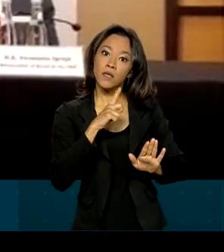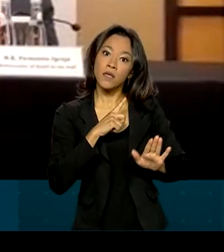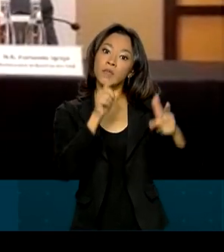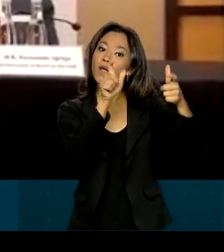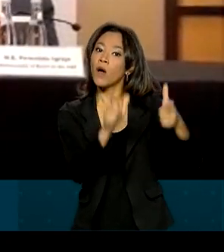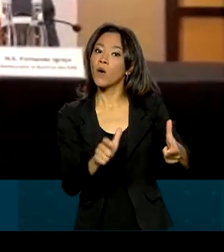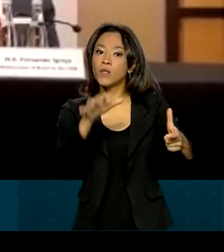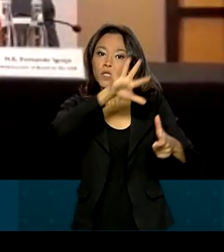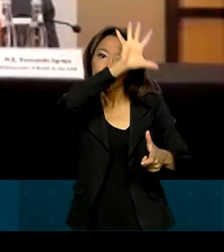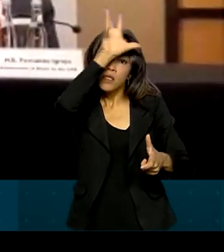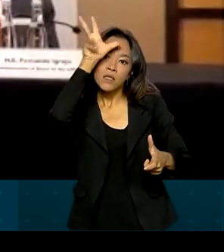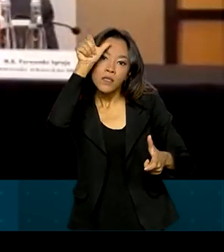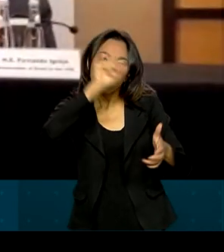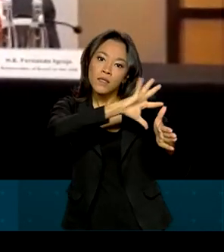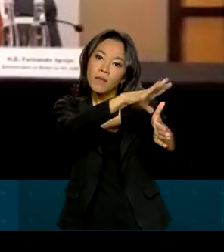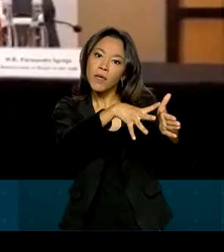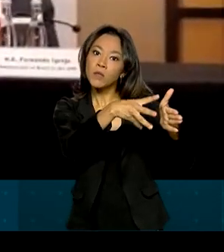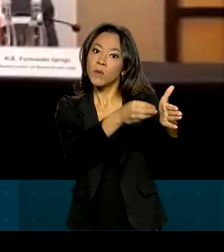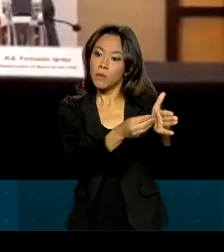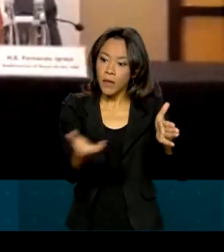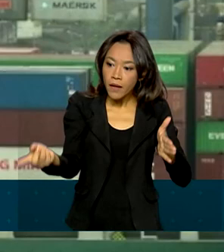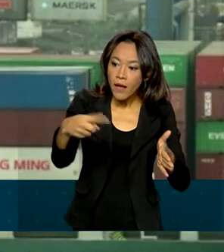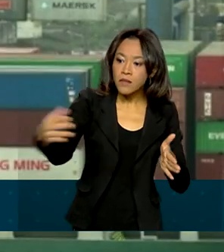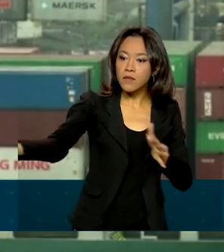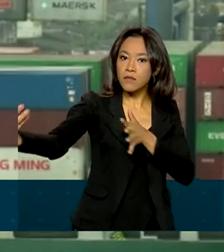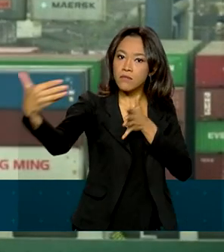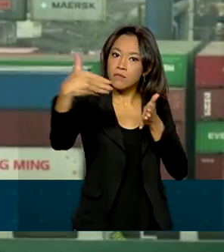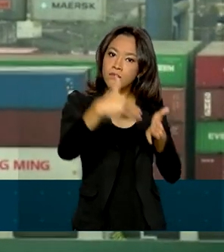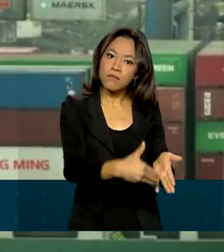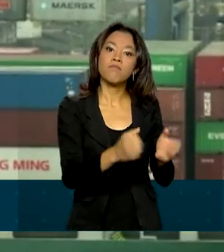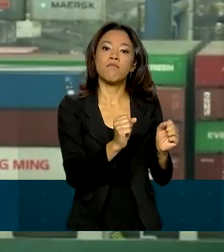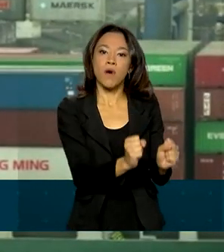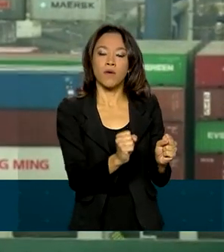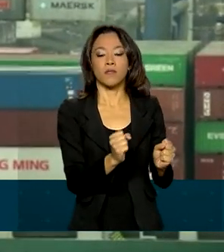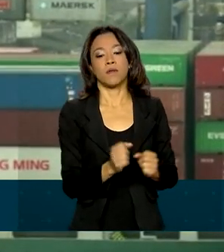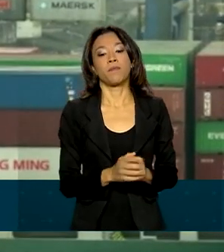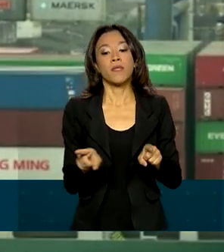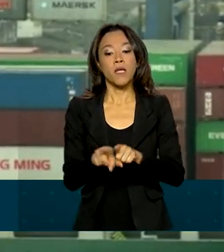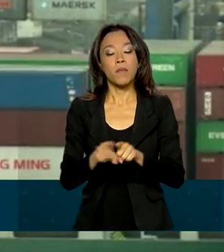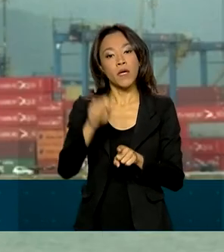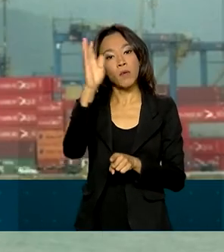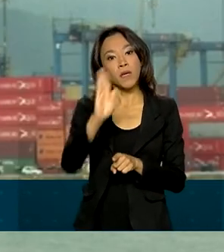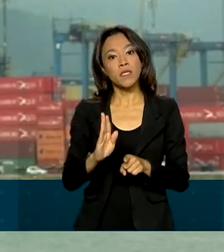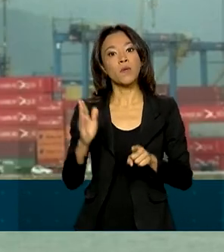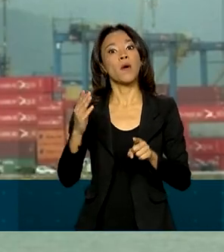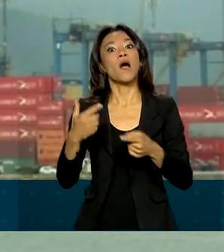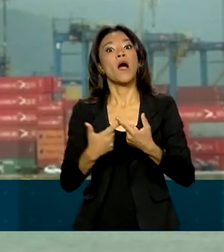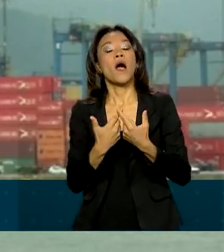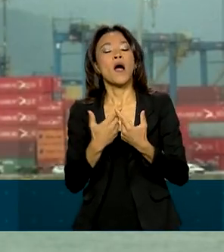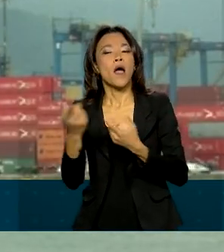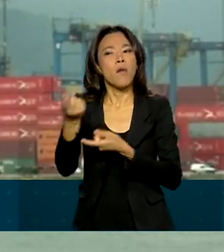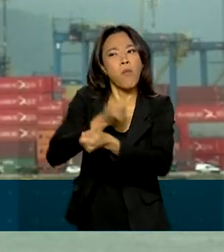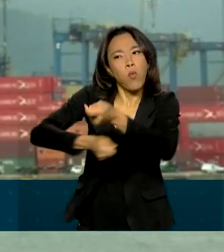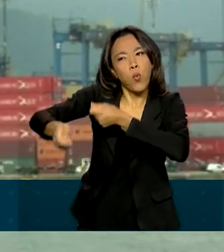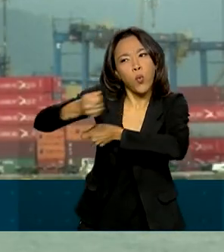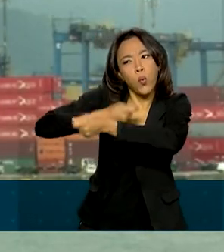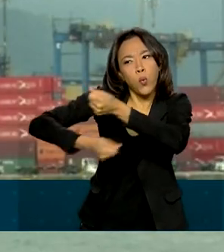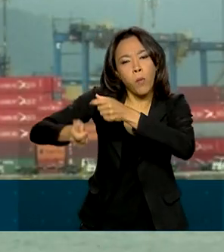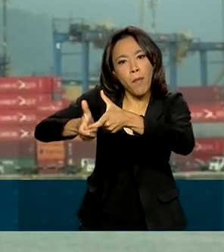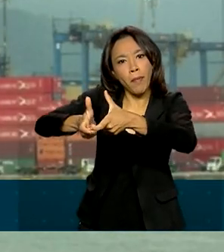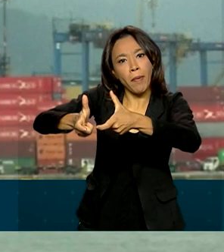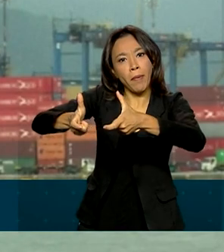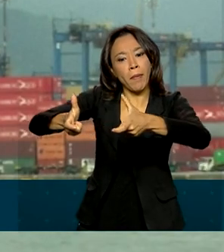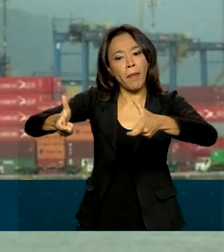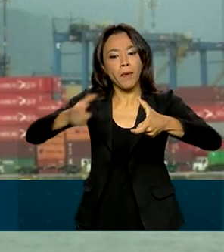para que essas pessoas lá cheguem. O Brasil também pretende ampliar sua pauta exportadora para os Emirados Árabes. Hoje, os